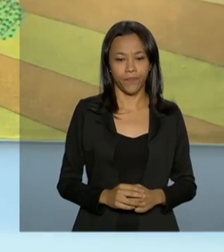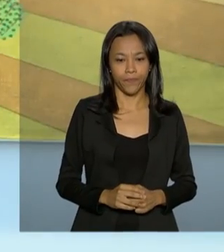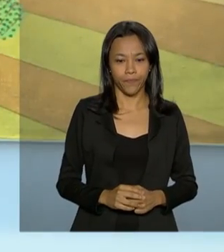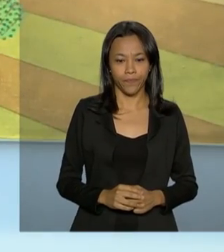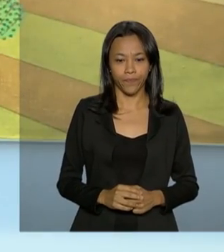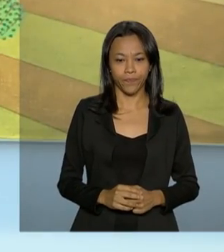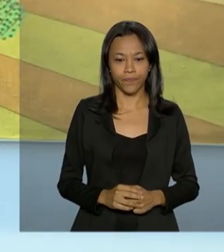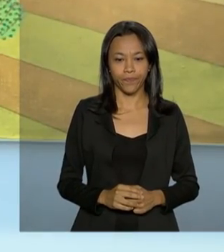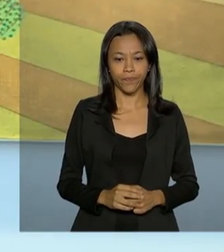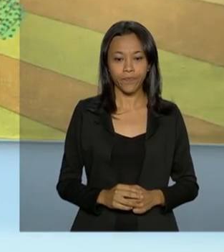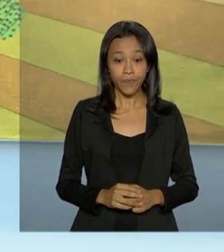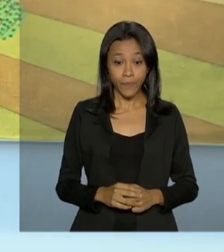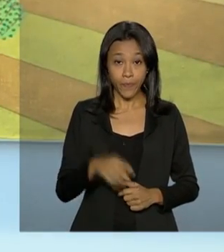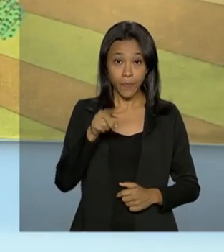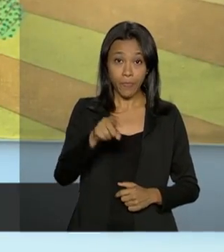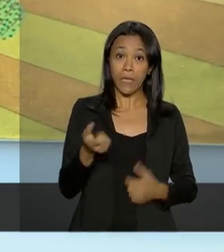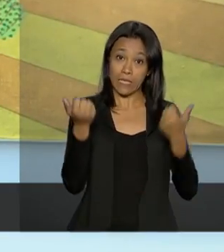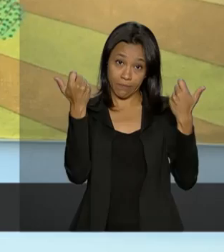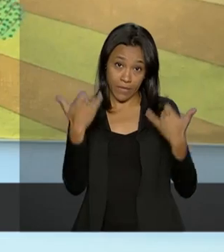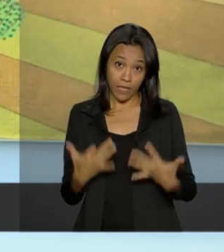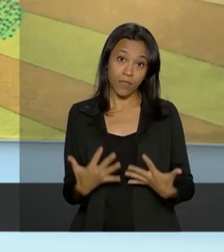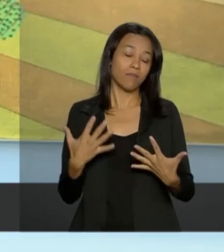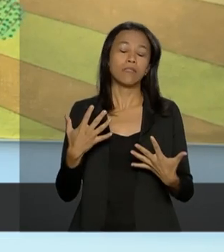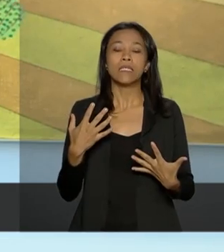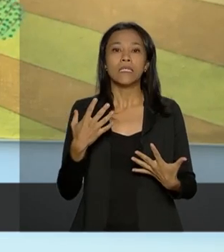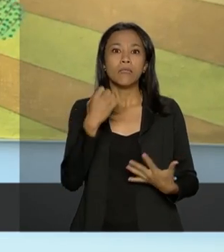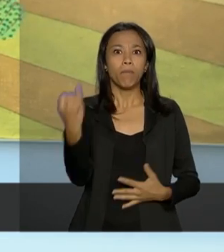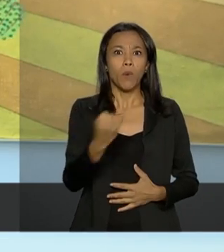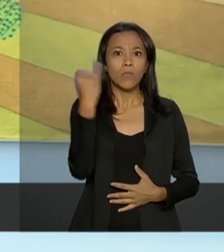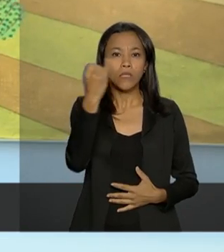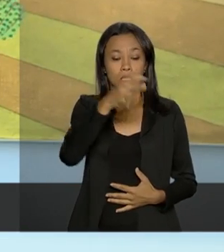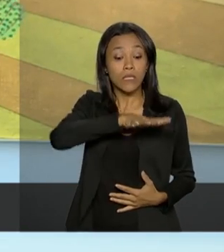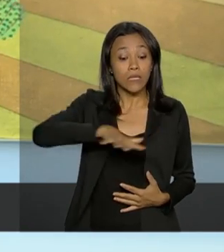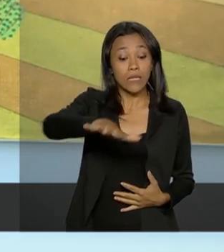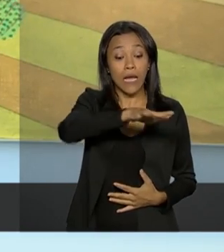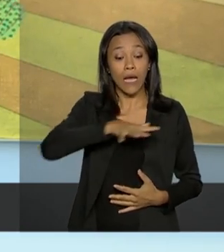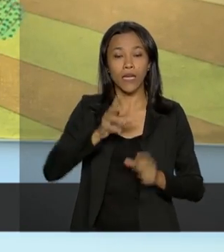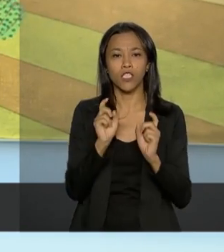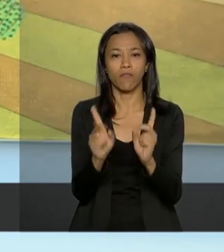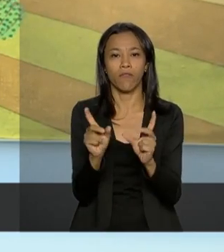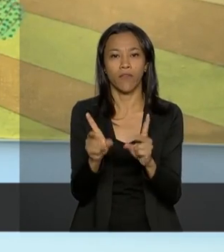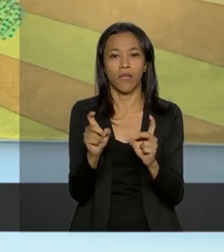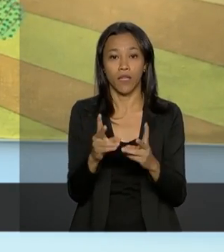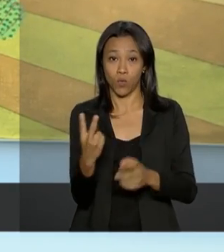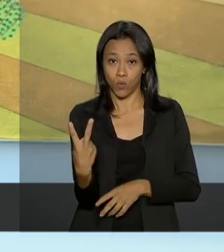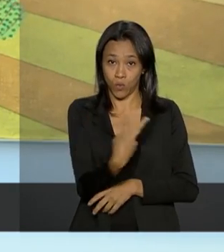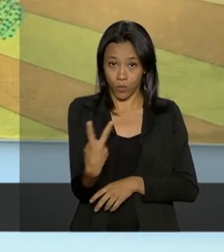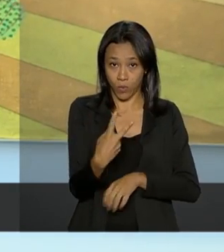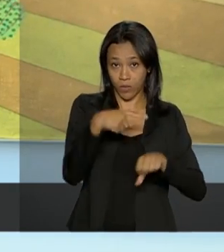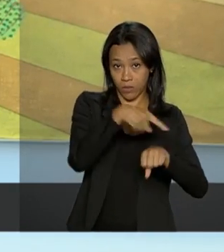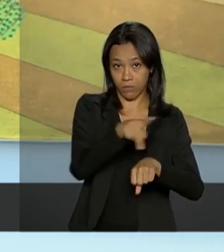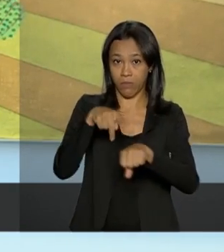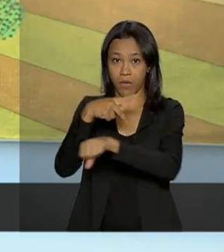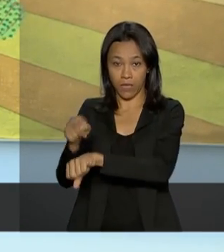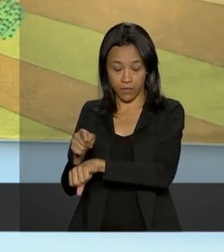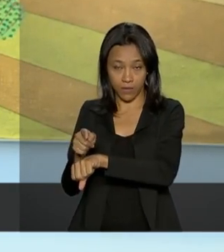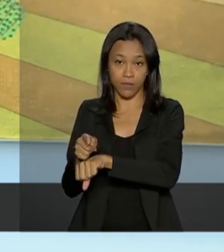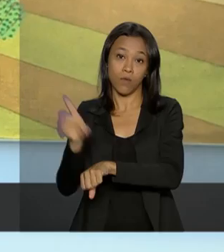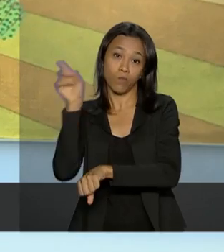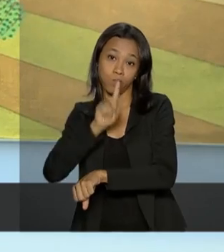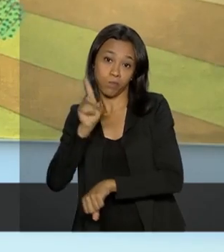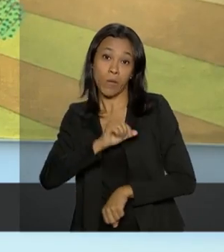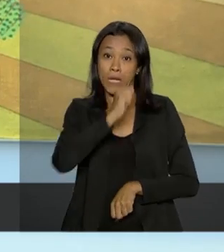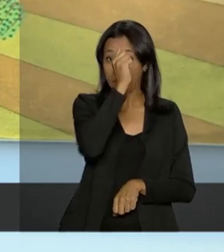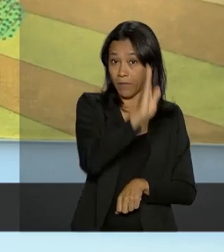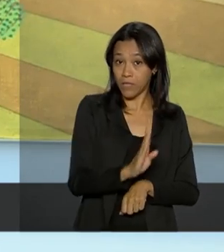É dos dados importantes na área de comércio, porque os dois países hoje estão muito mais